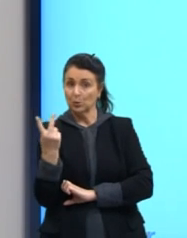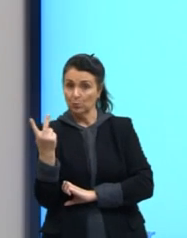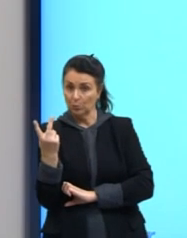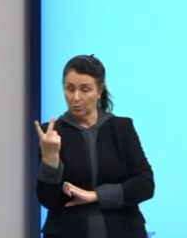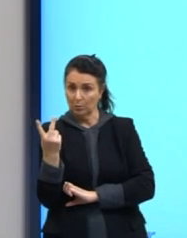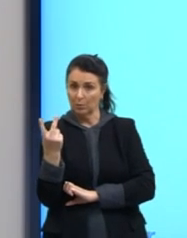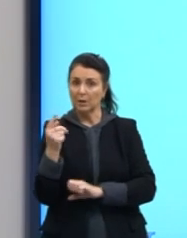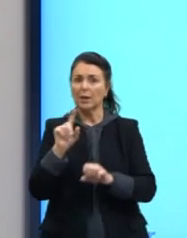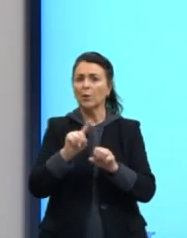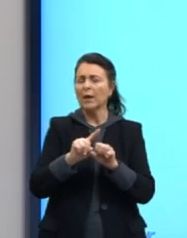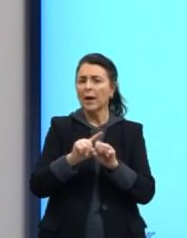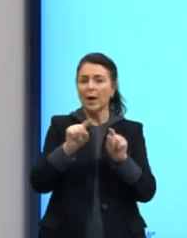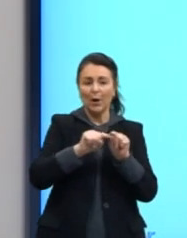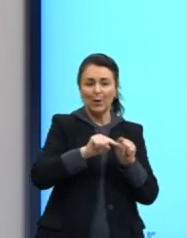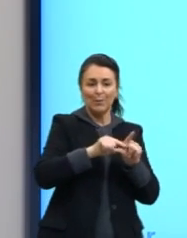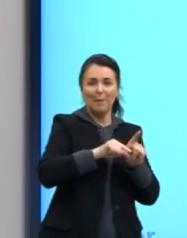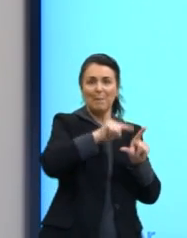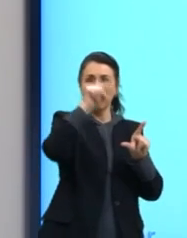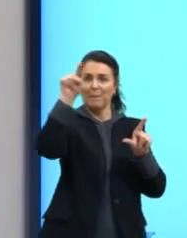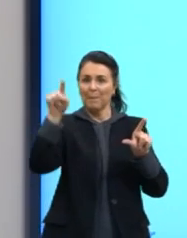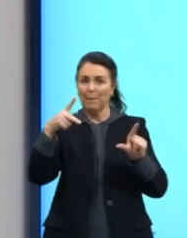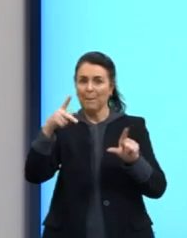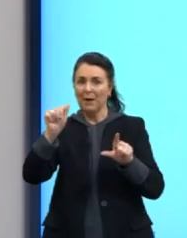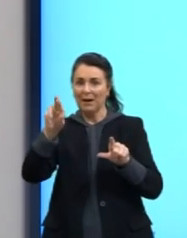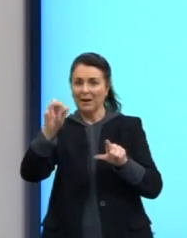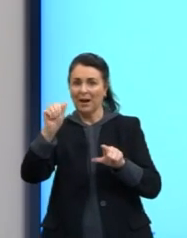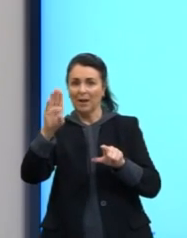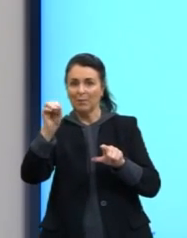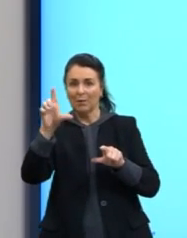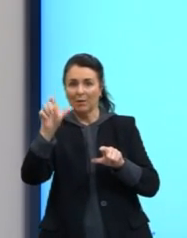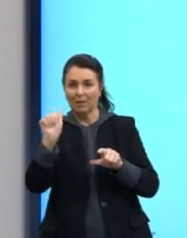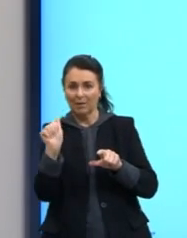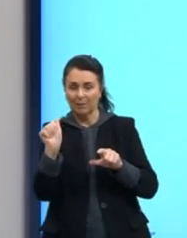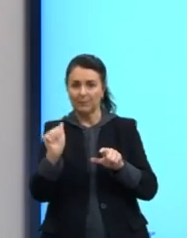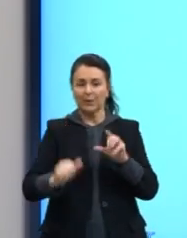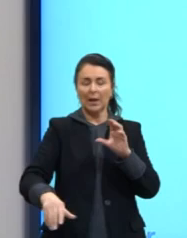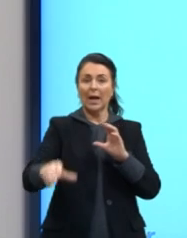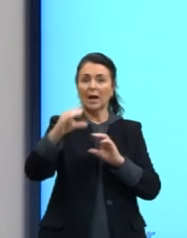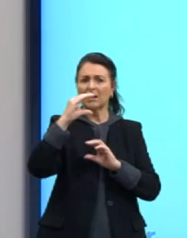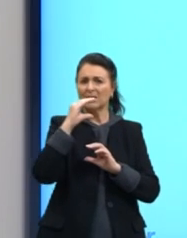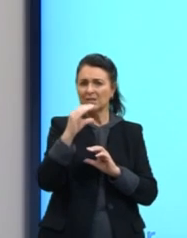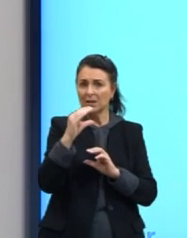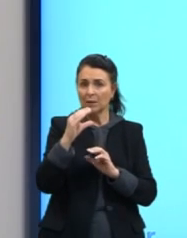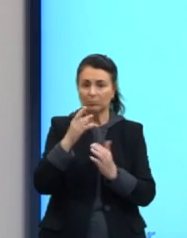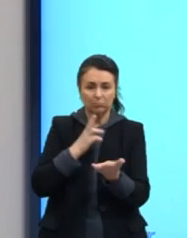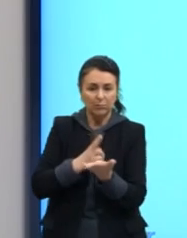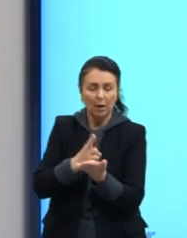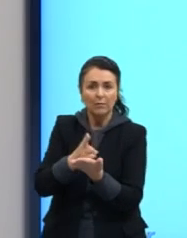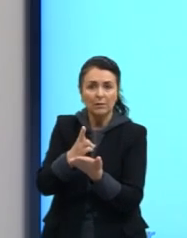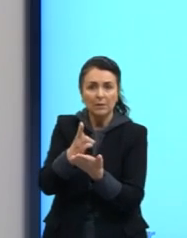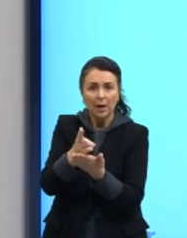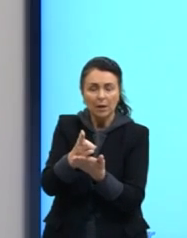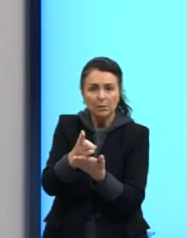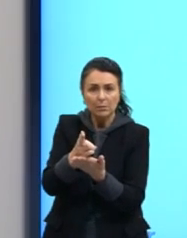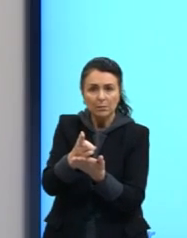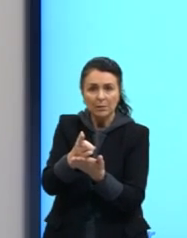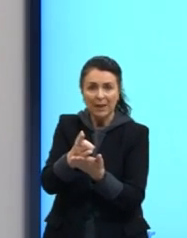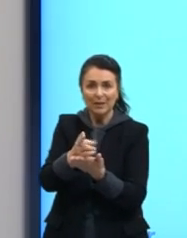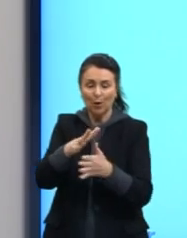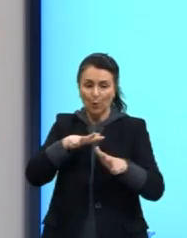parábola, tá? Então, não pode ser essa questão aqui. Na C, a gente não tem a velocidade constante, só um movimento de